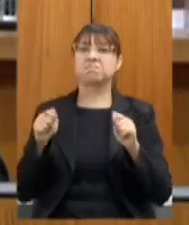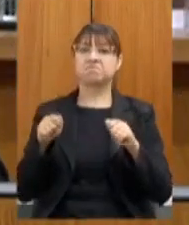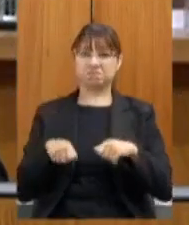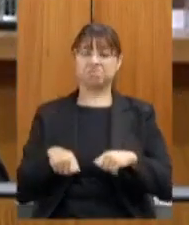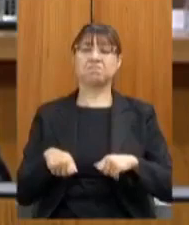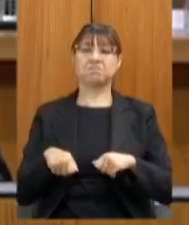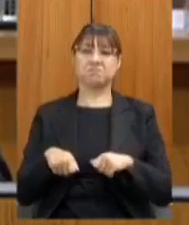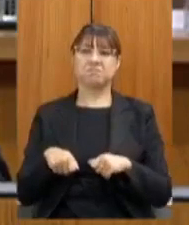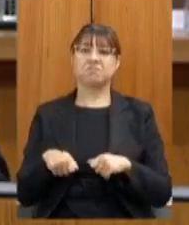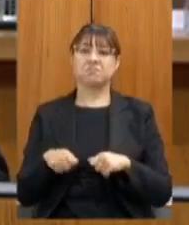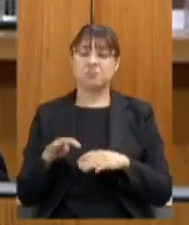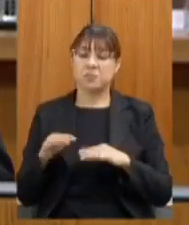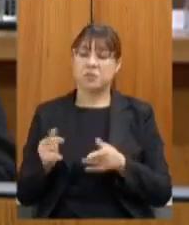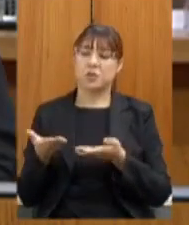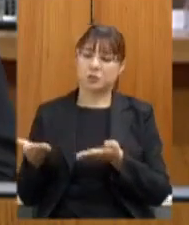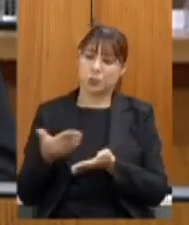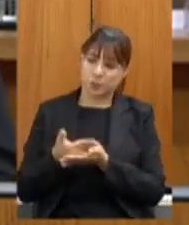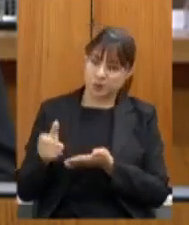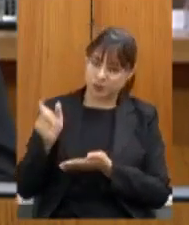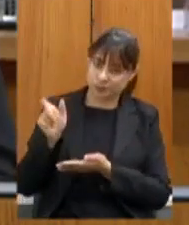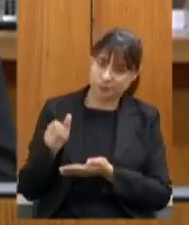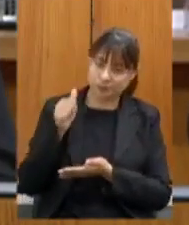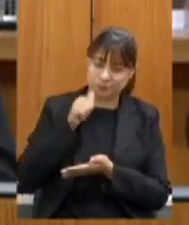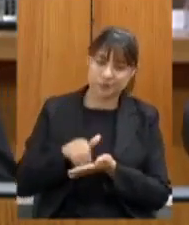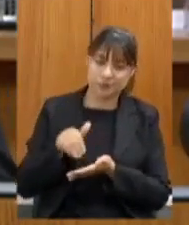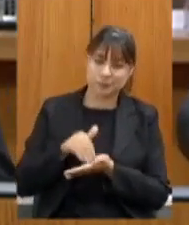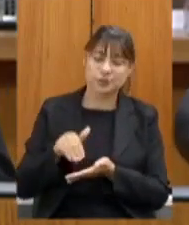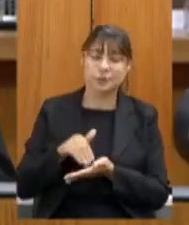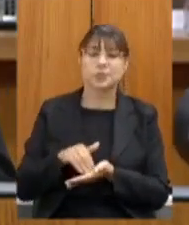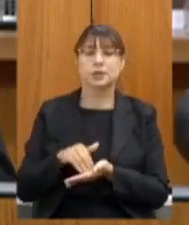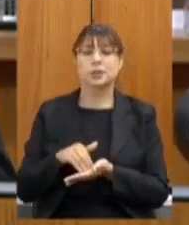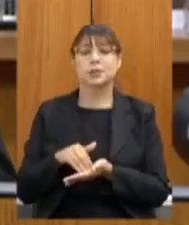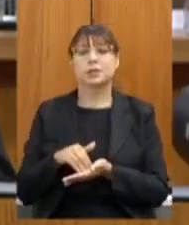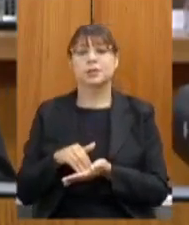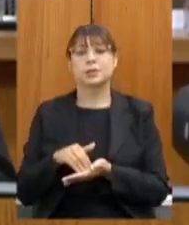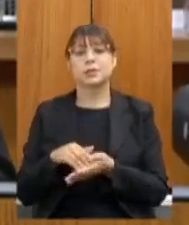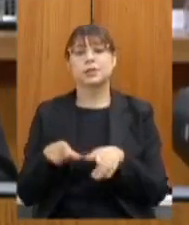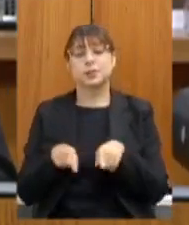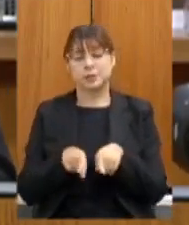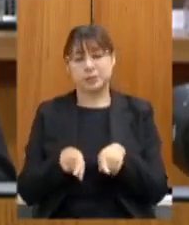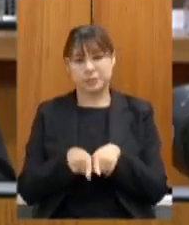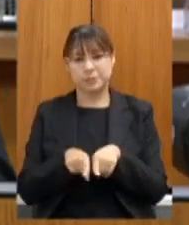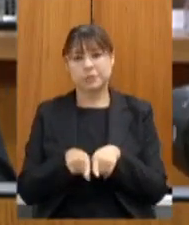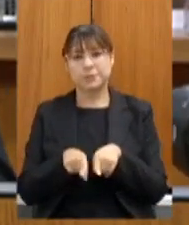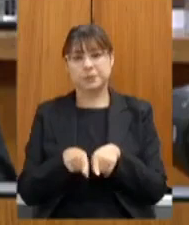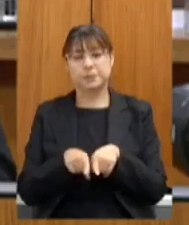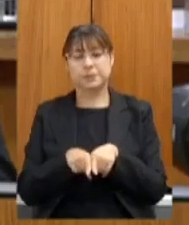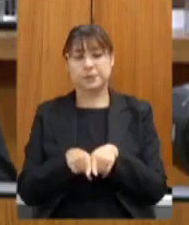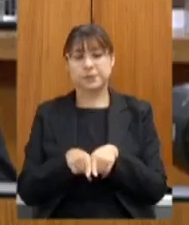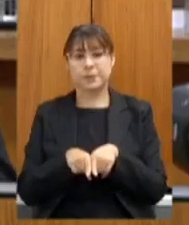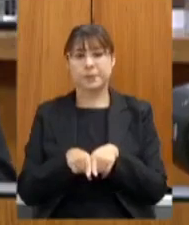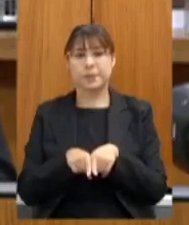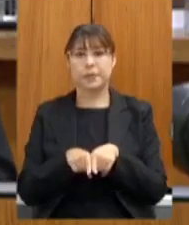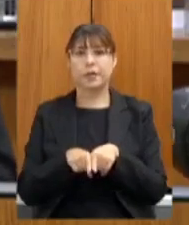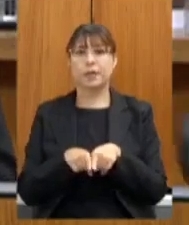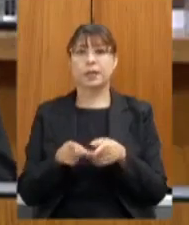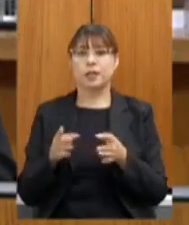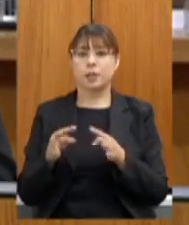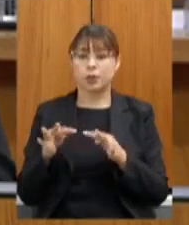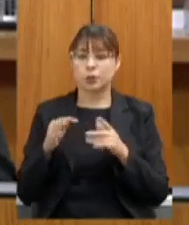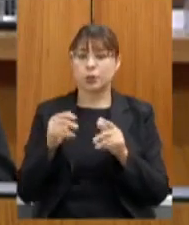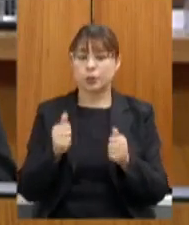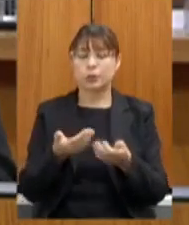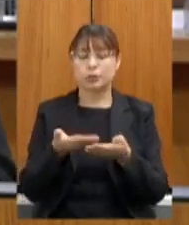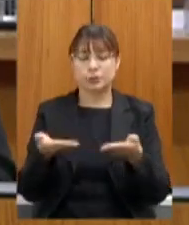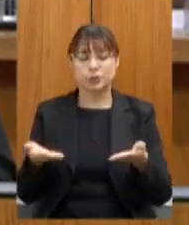todos começando pela senhora aí da secretaria mas estendendo também é bom que fique claro há